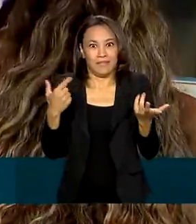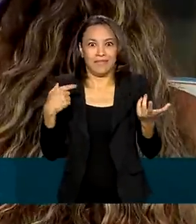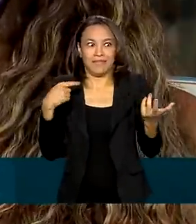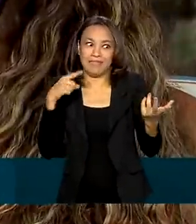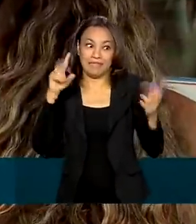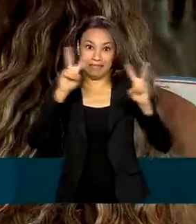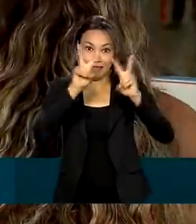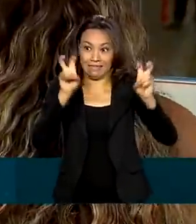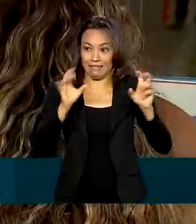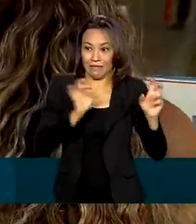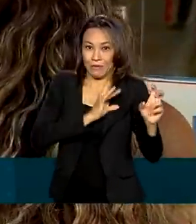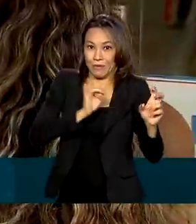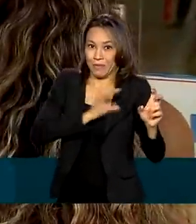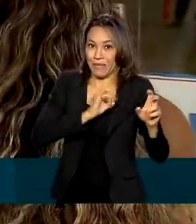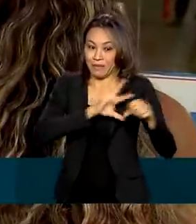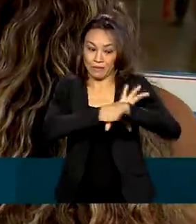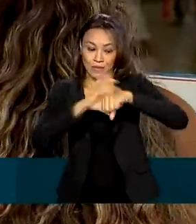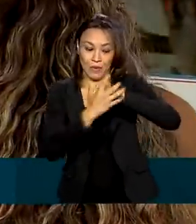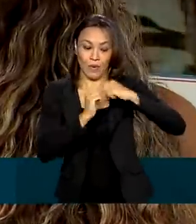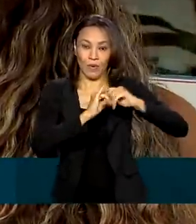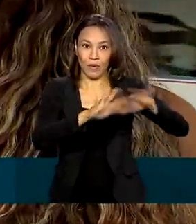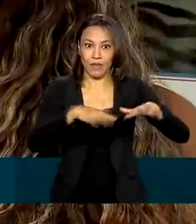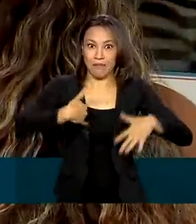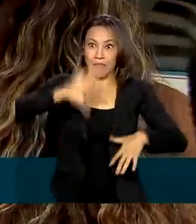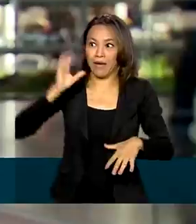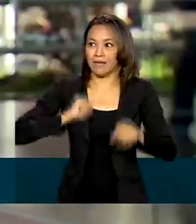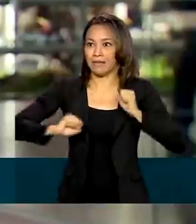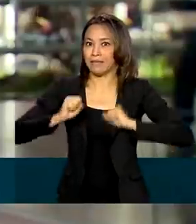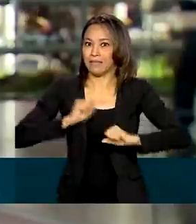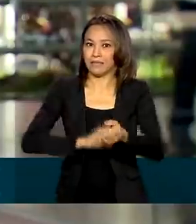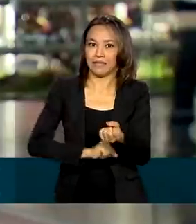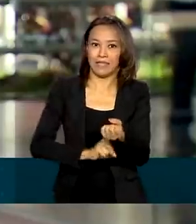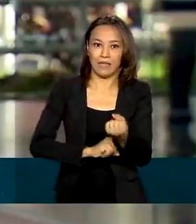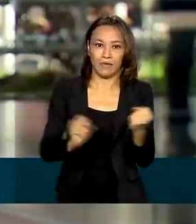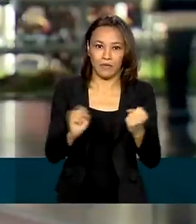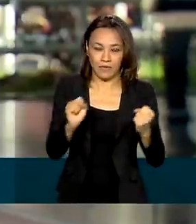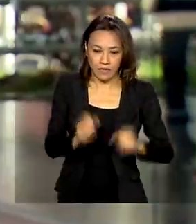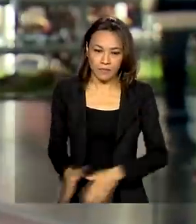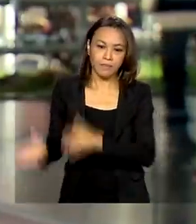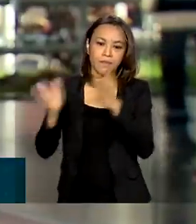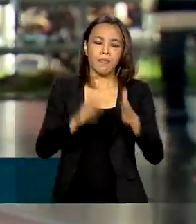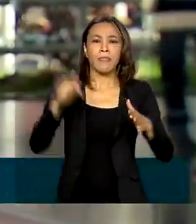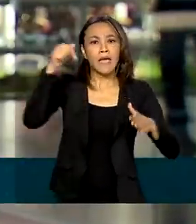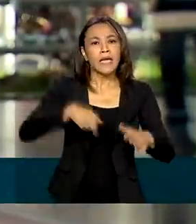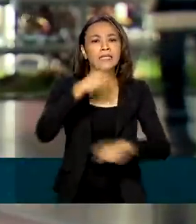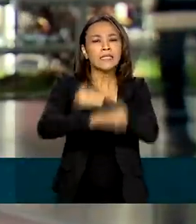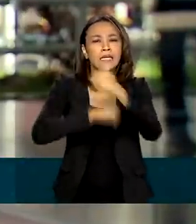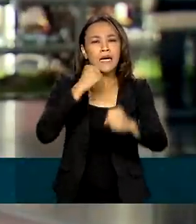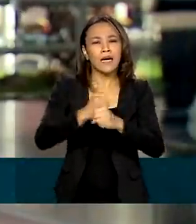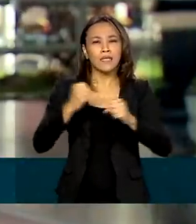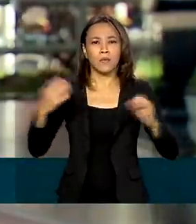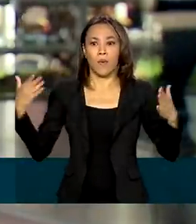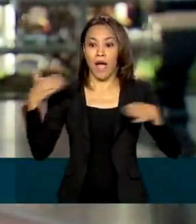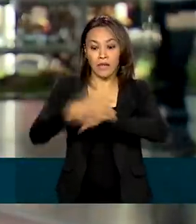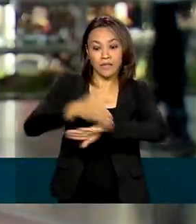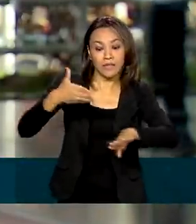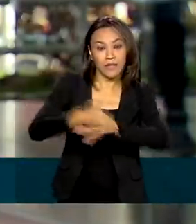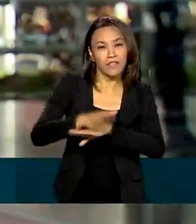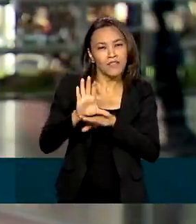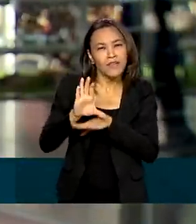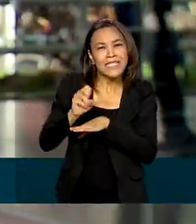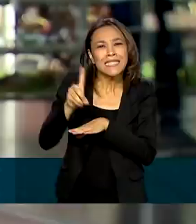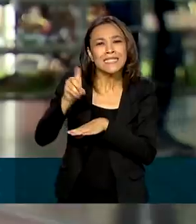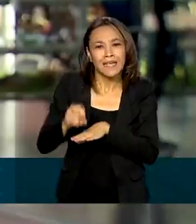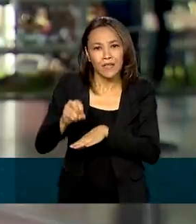corona. Todo mundo com medo de pegar alguma coisa, ainda deixa mais nervosa ainda. Esse ano, o acesso foi liberado mais cedo, às 11h30 da manhã,